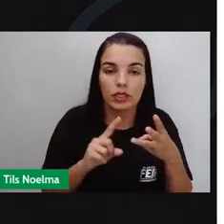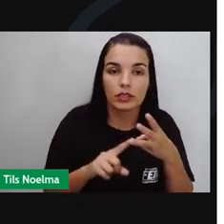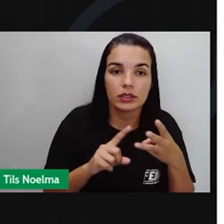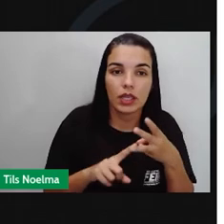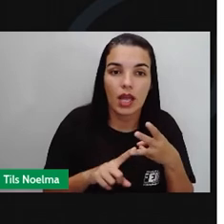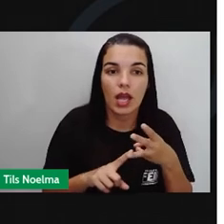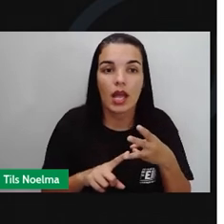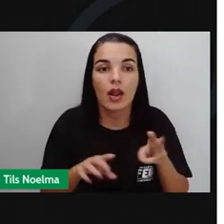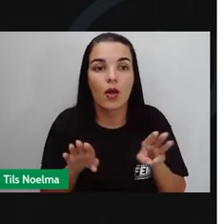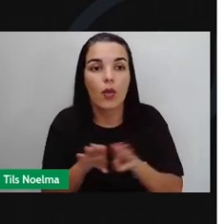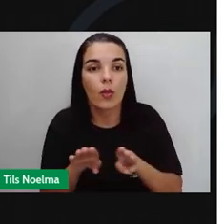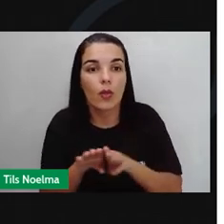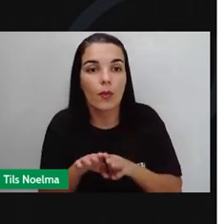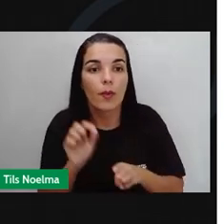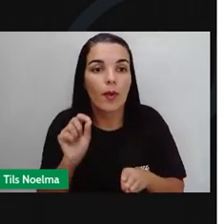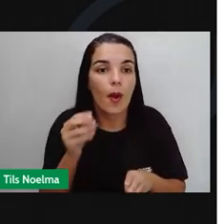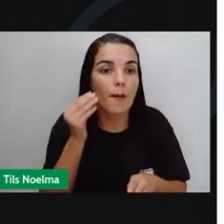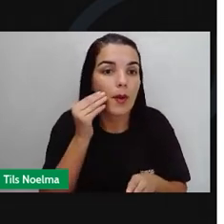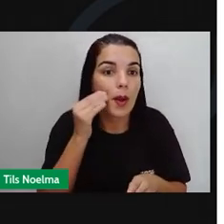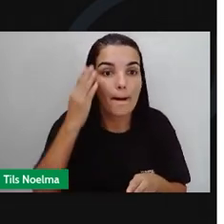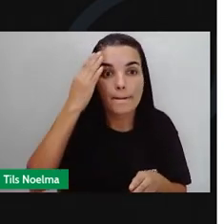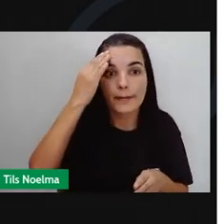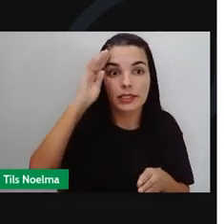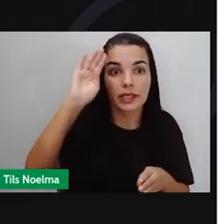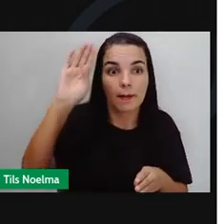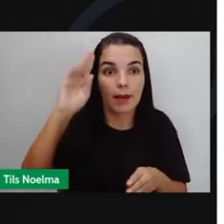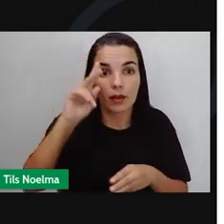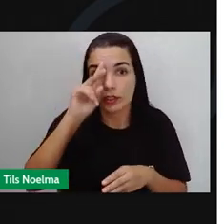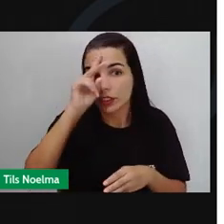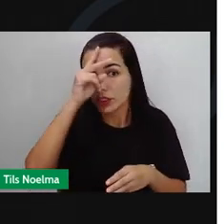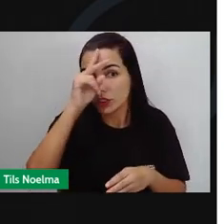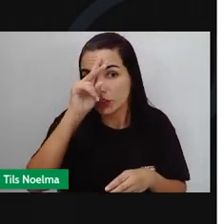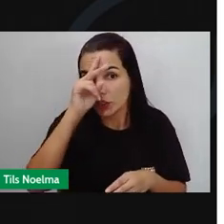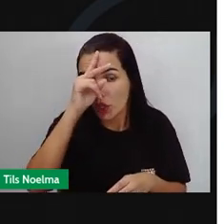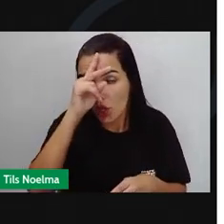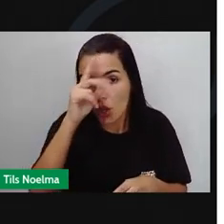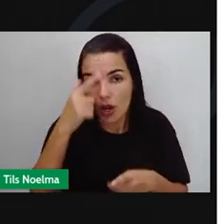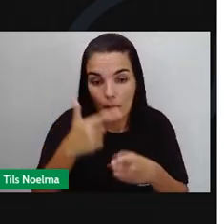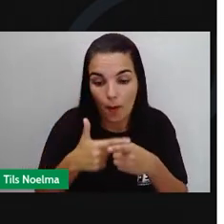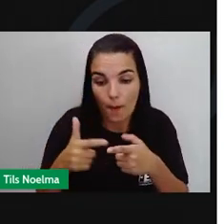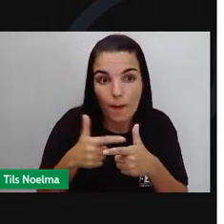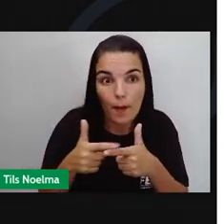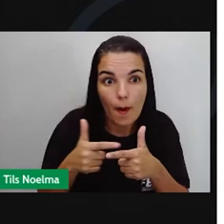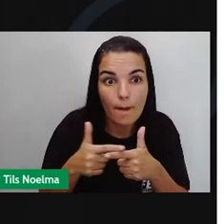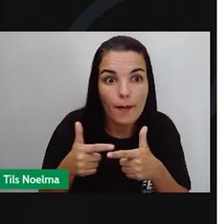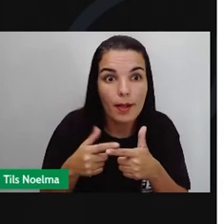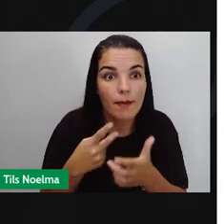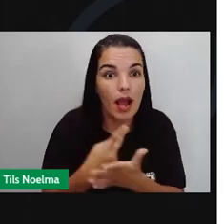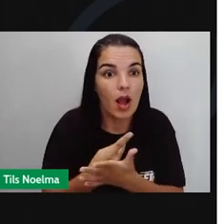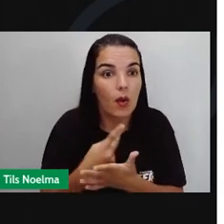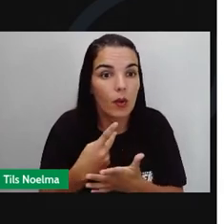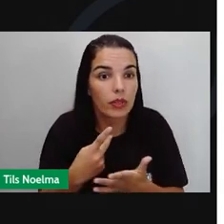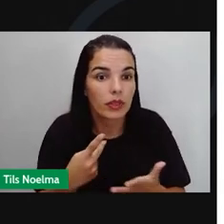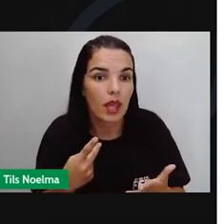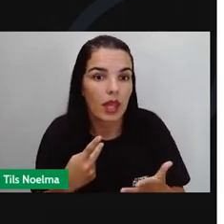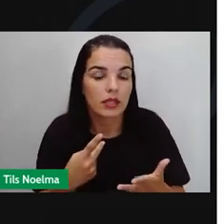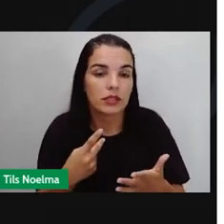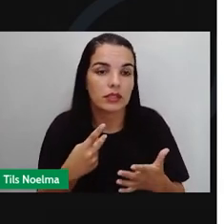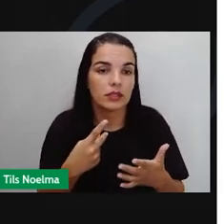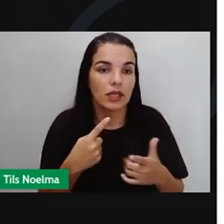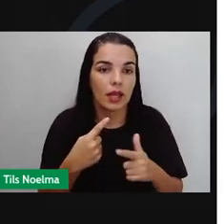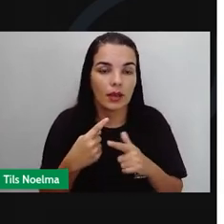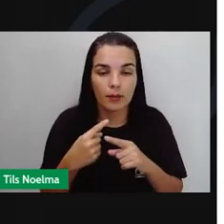o clímax. Que é a parte principal do texto. A parte mais marcante. É quando realmente o mais importante